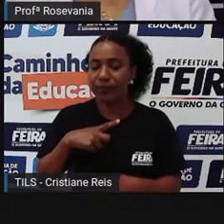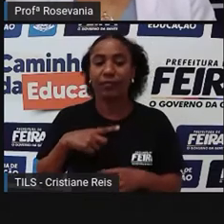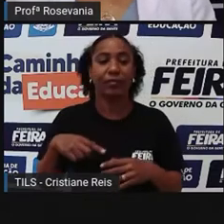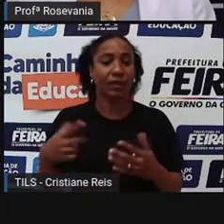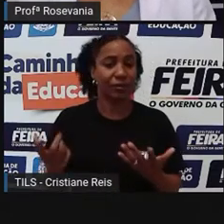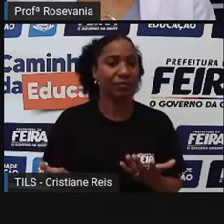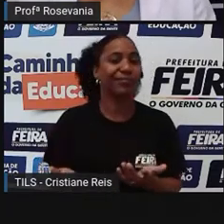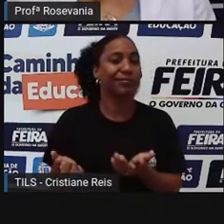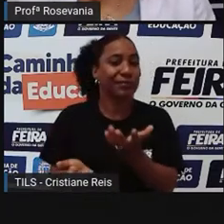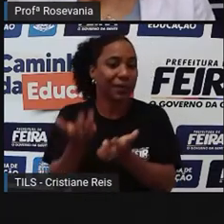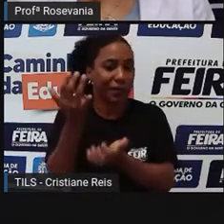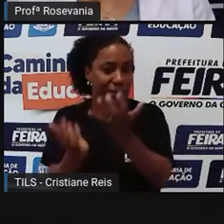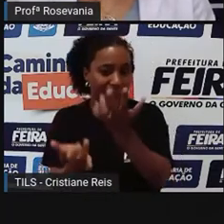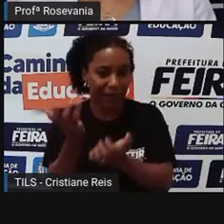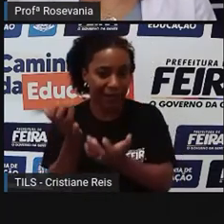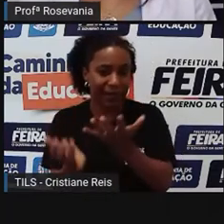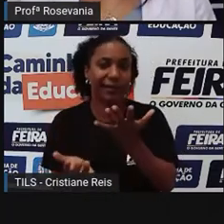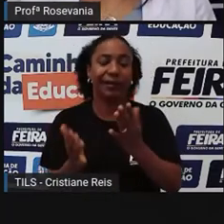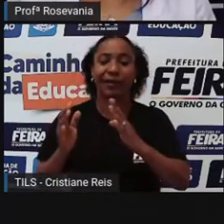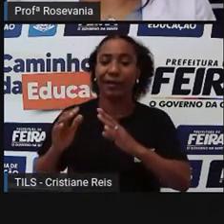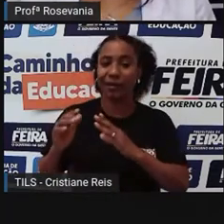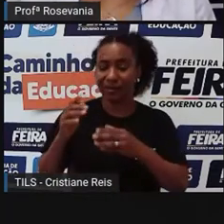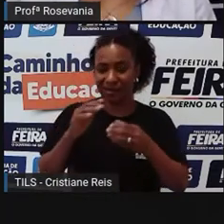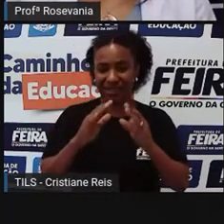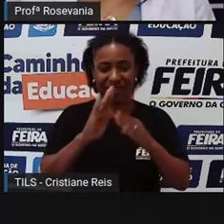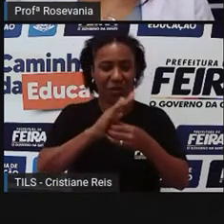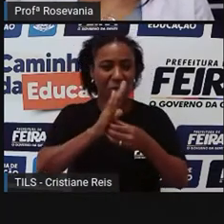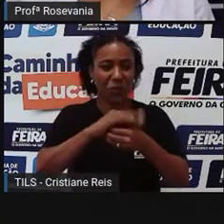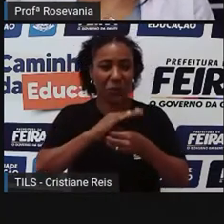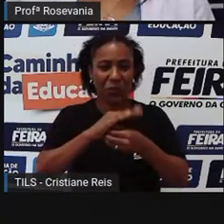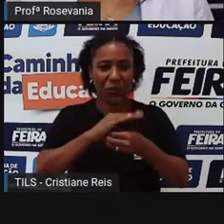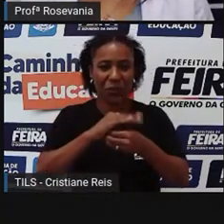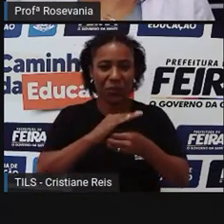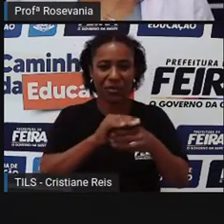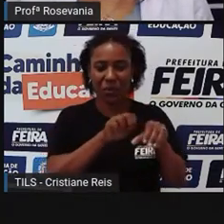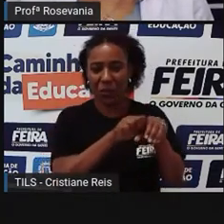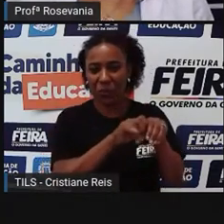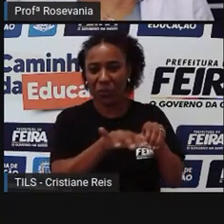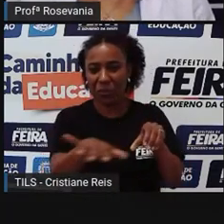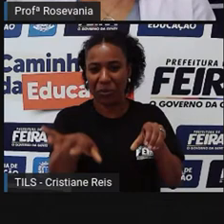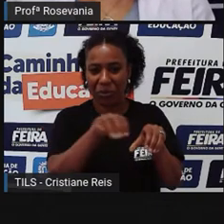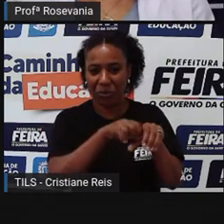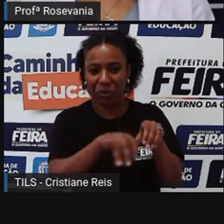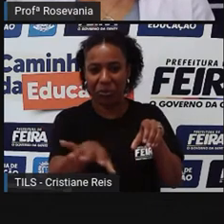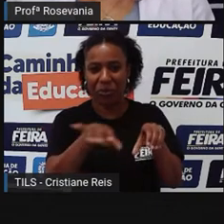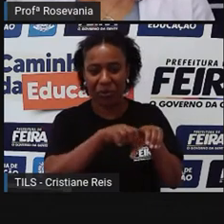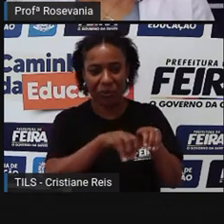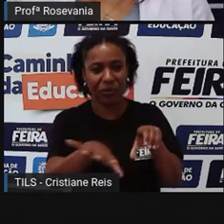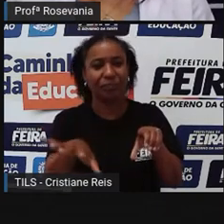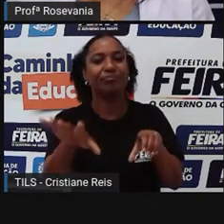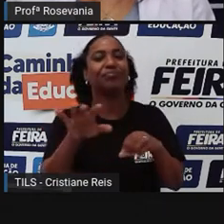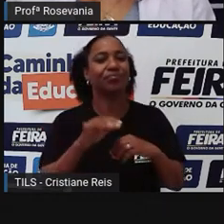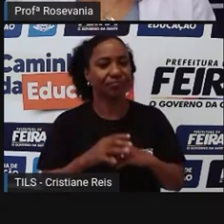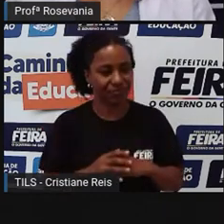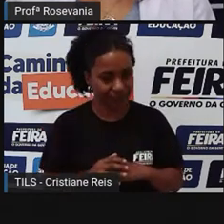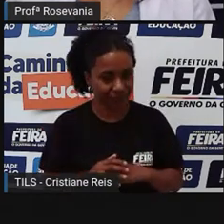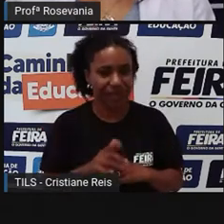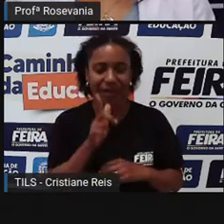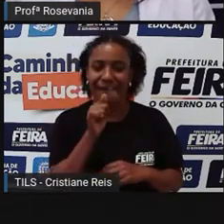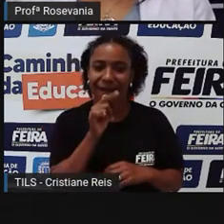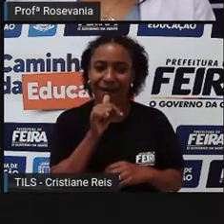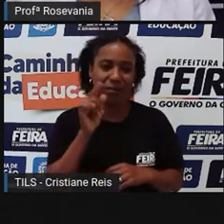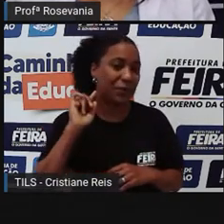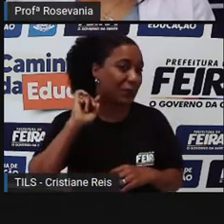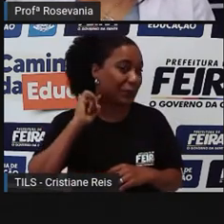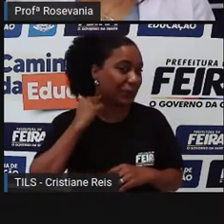despejo de esgotos domésticos, sem tratamento, estão entre os principais problemas que afetam os mananciais. Eu estou